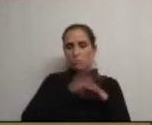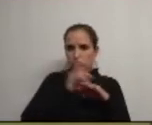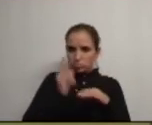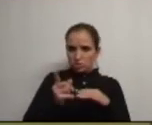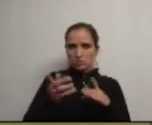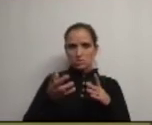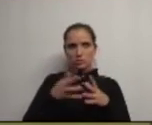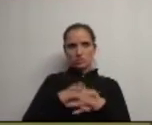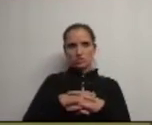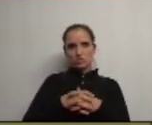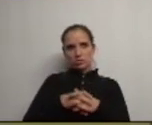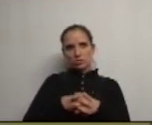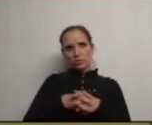isso